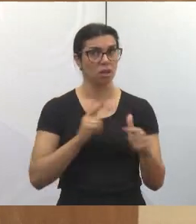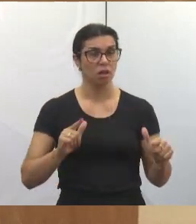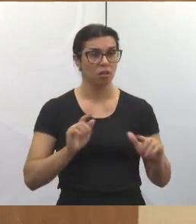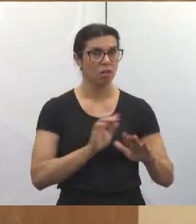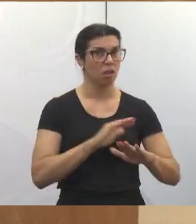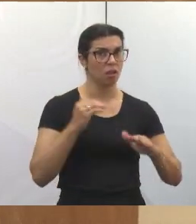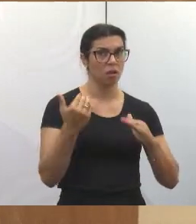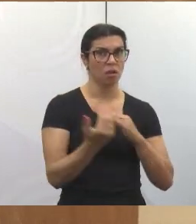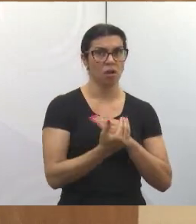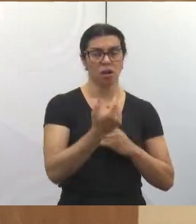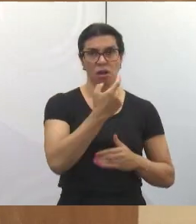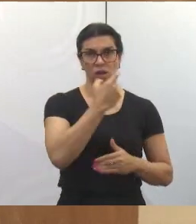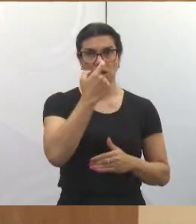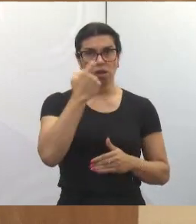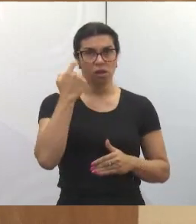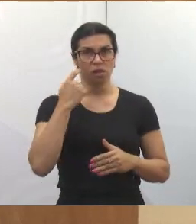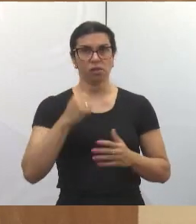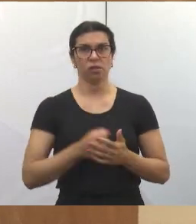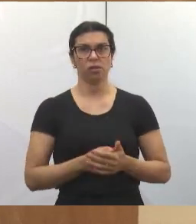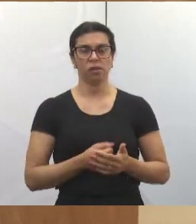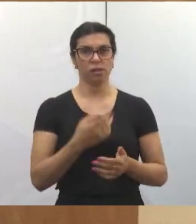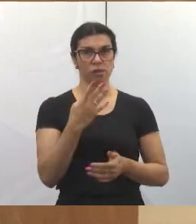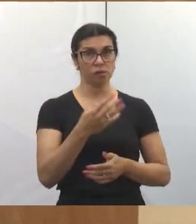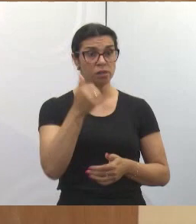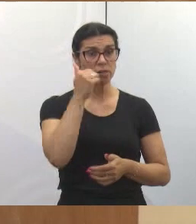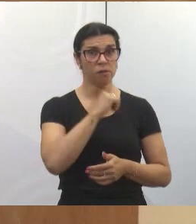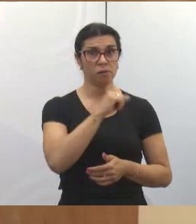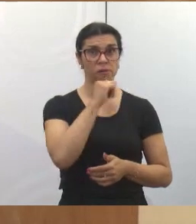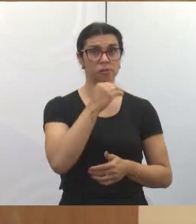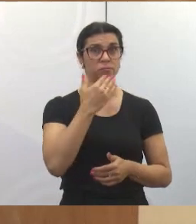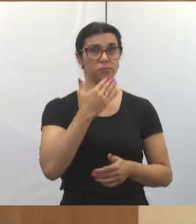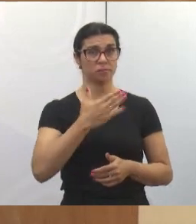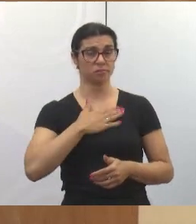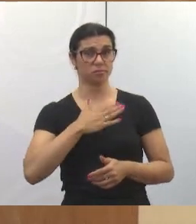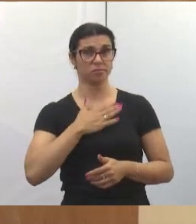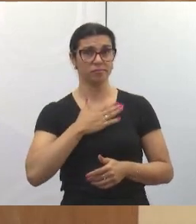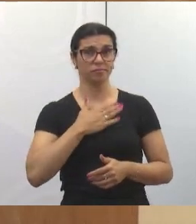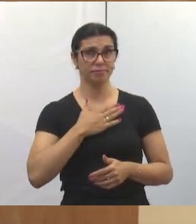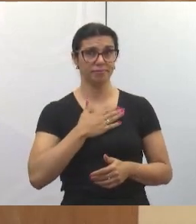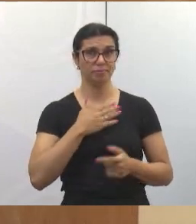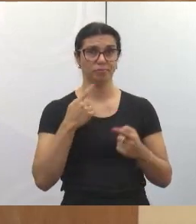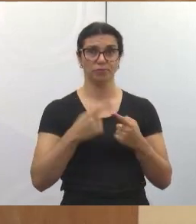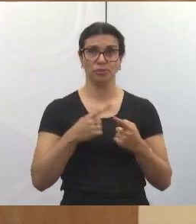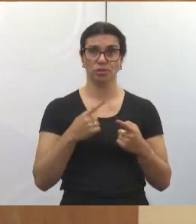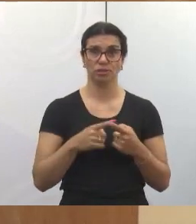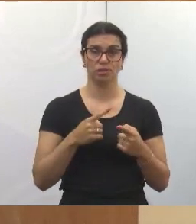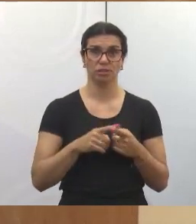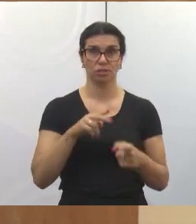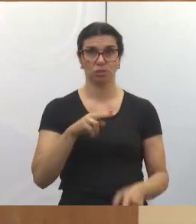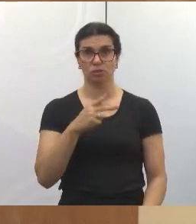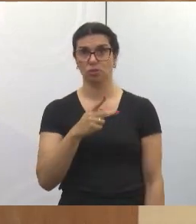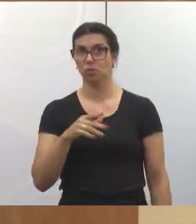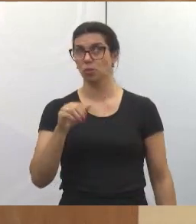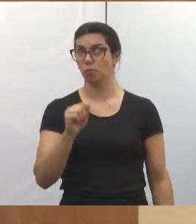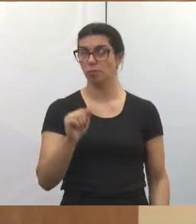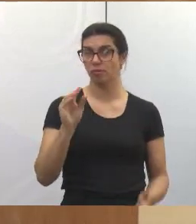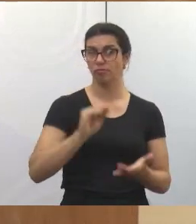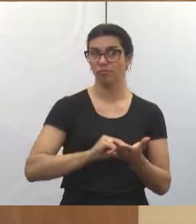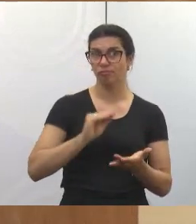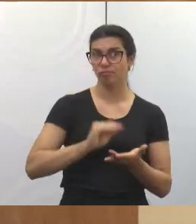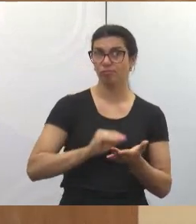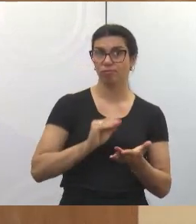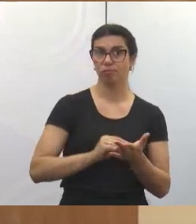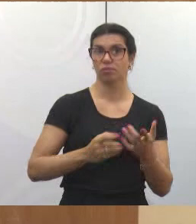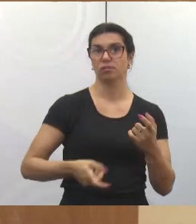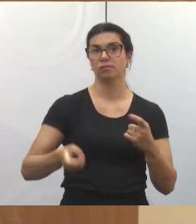pressiona o prefeito, a secretária de Saúde, para colocar pediatra 24 horas no Parque Meia Lua. Então, estou aqui